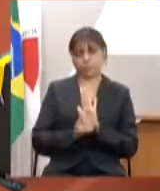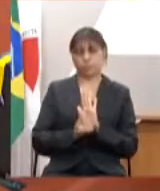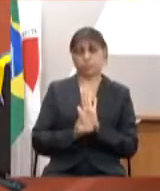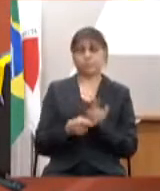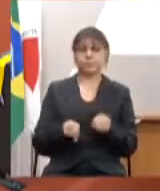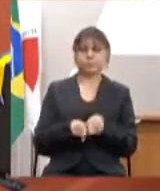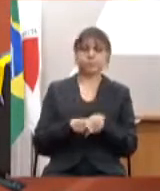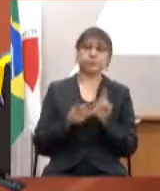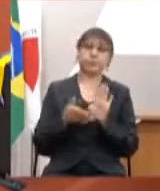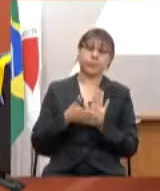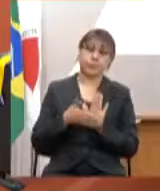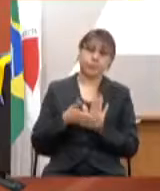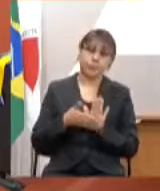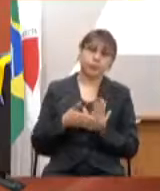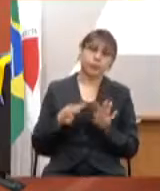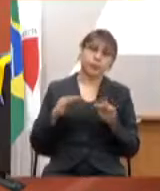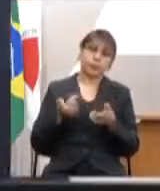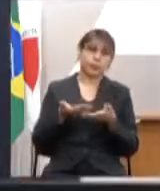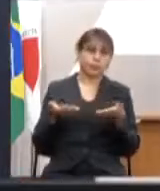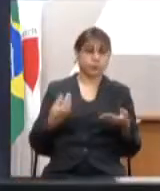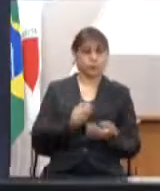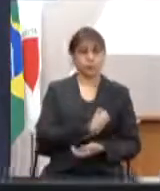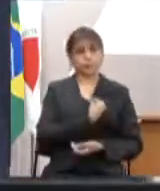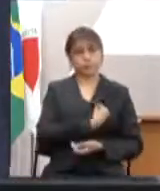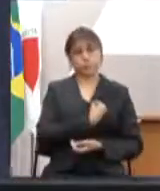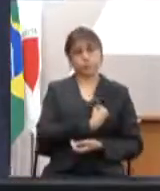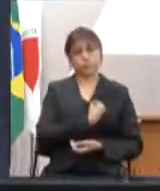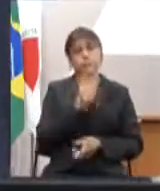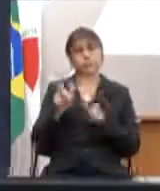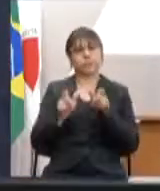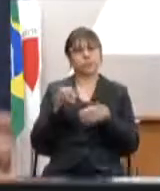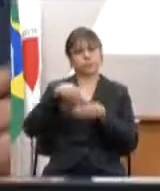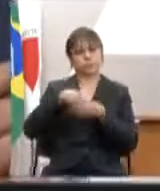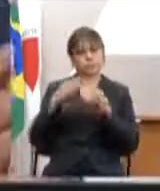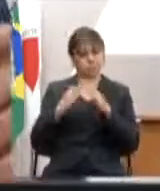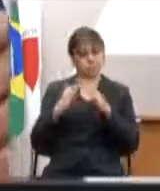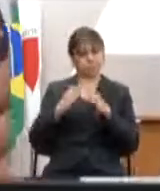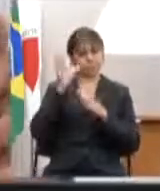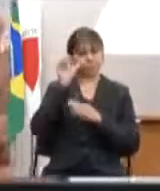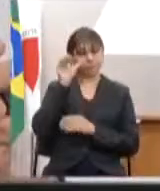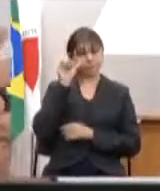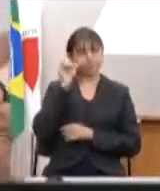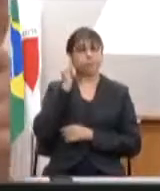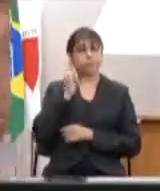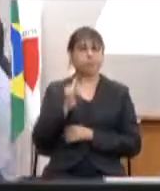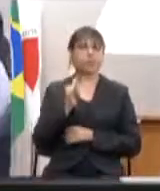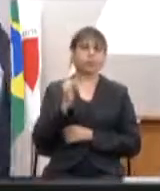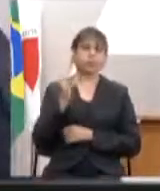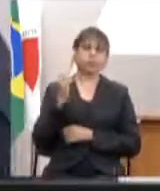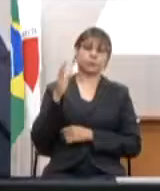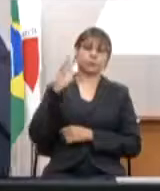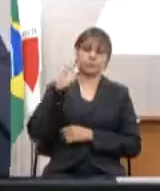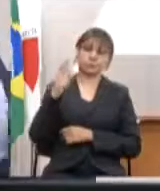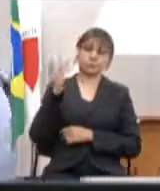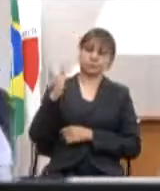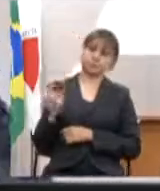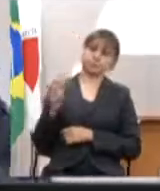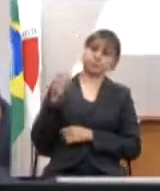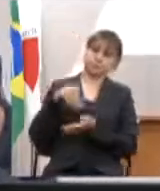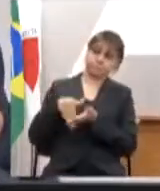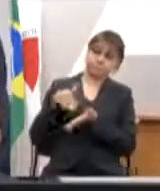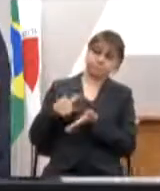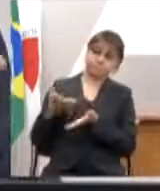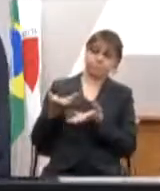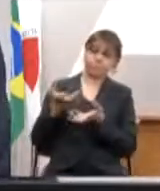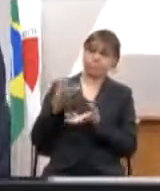parabenizar a todos que estiveram aqui presentes aqueles de casa acompanharam e dizer o seguinte secretário quero